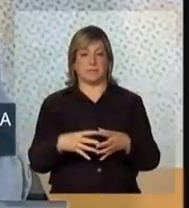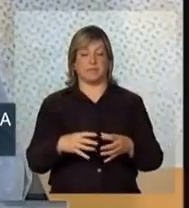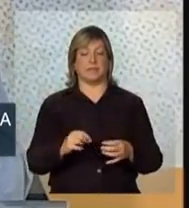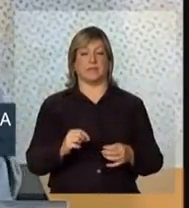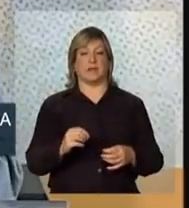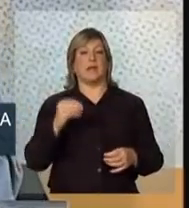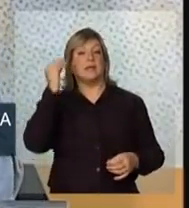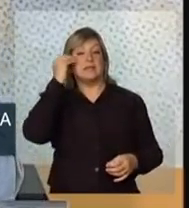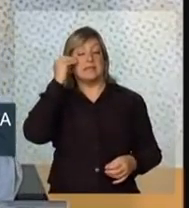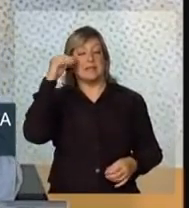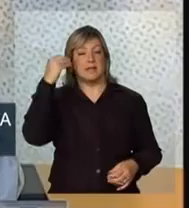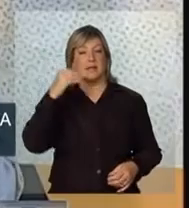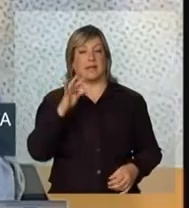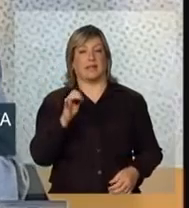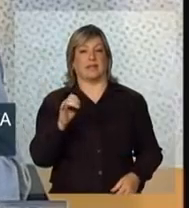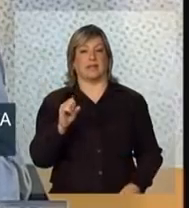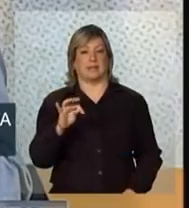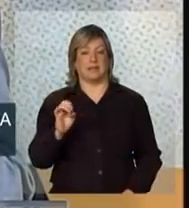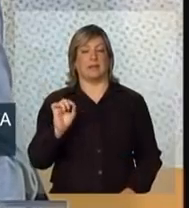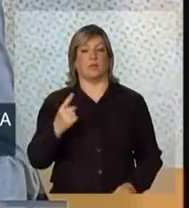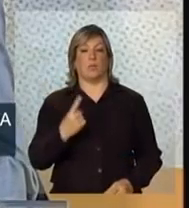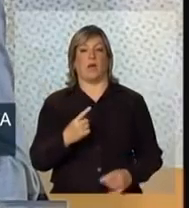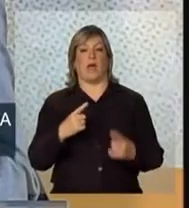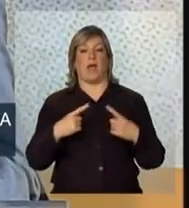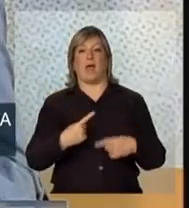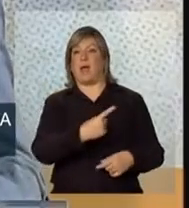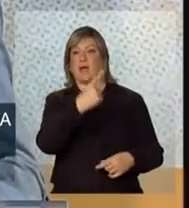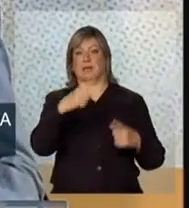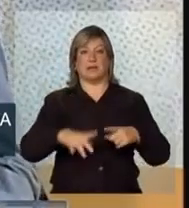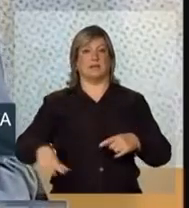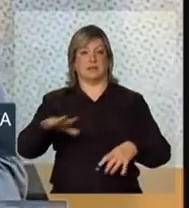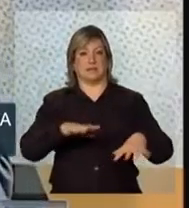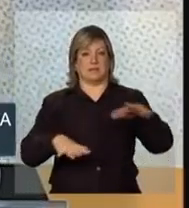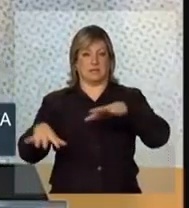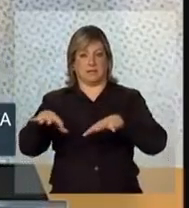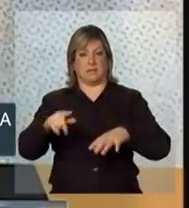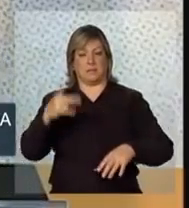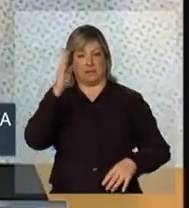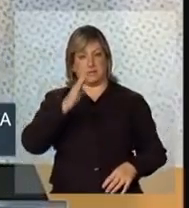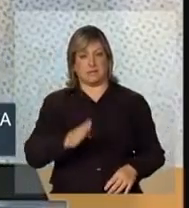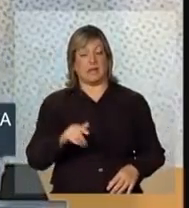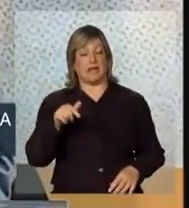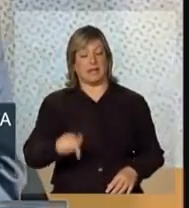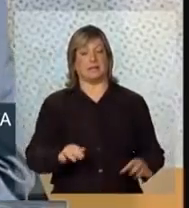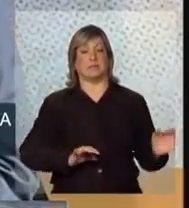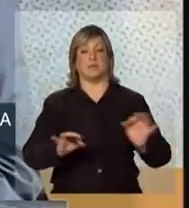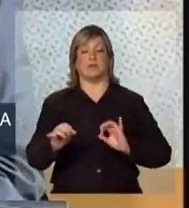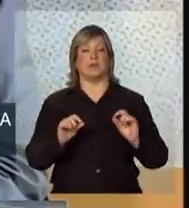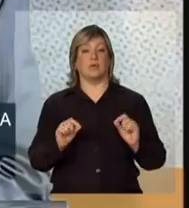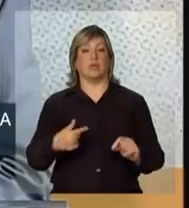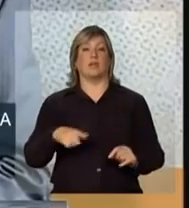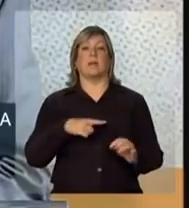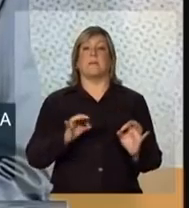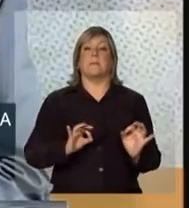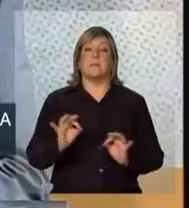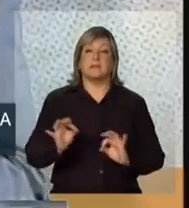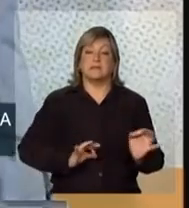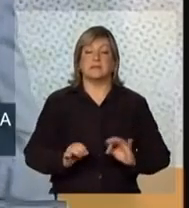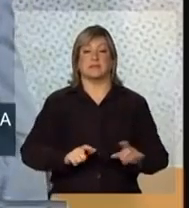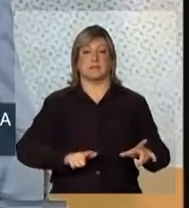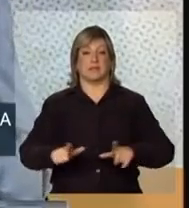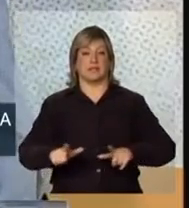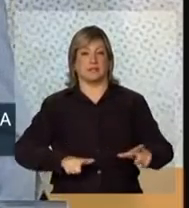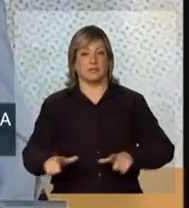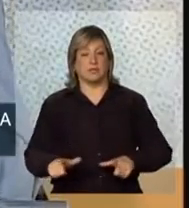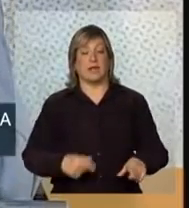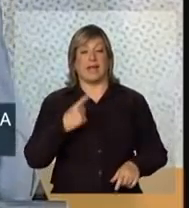pilotos, digamos assim, um de cada região brasileira. E a ideia desse projeto é exatamente que a gente tenha um planejamento de ações em